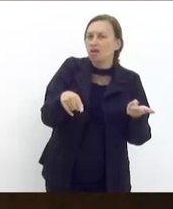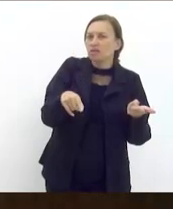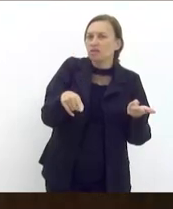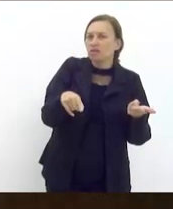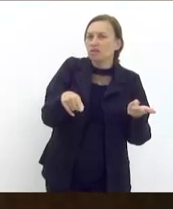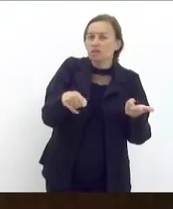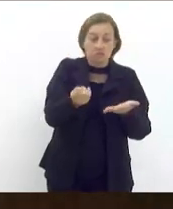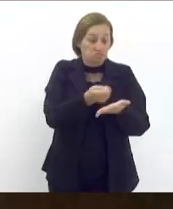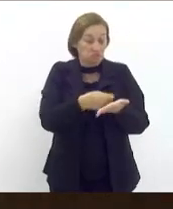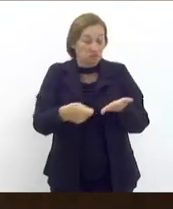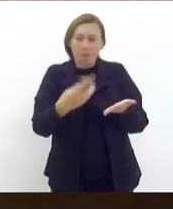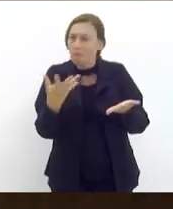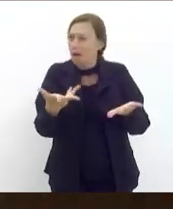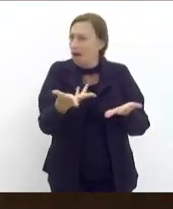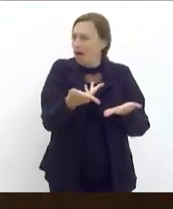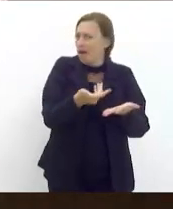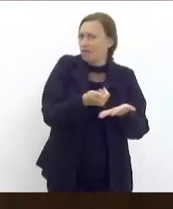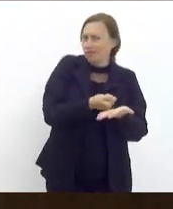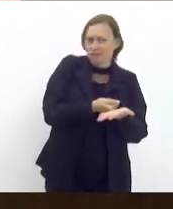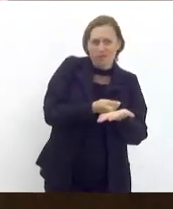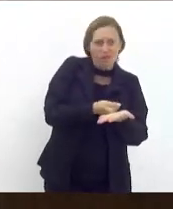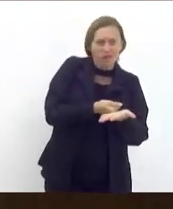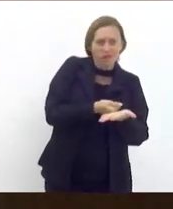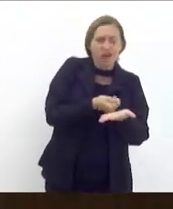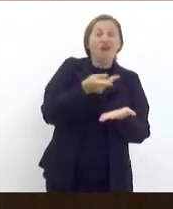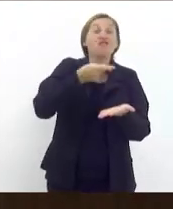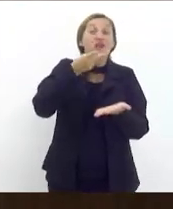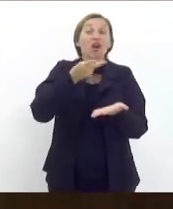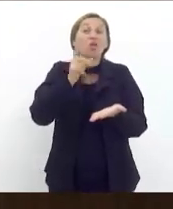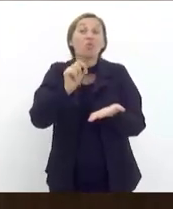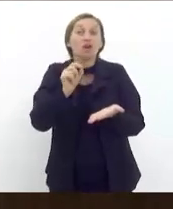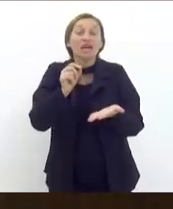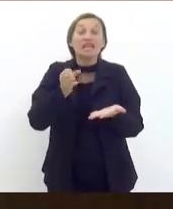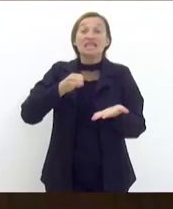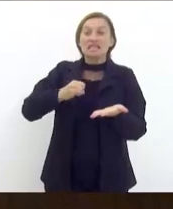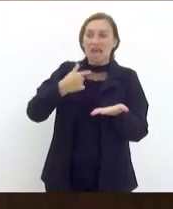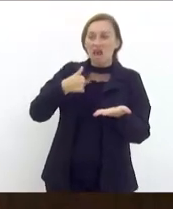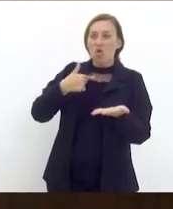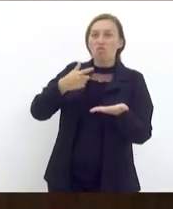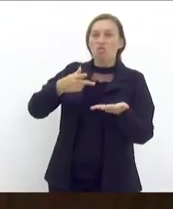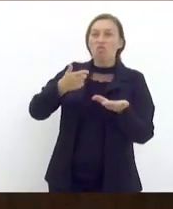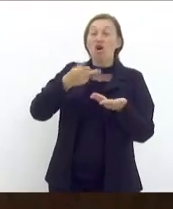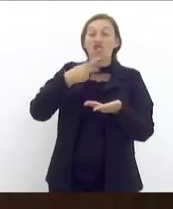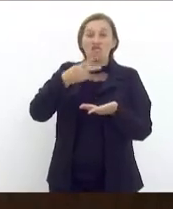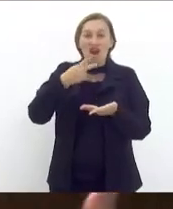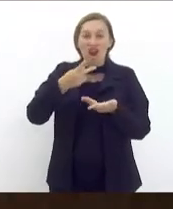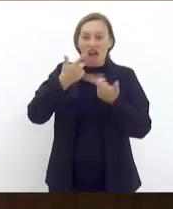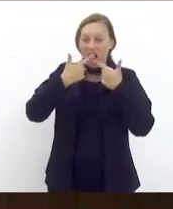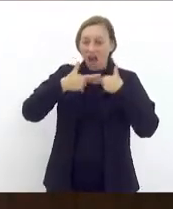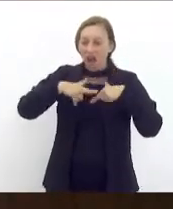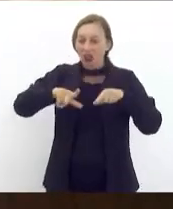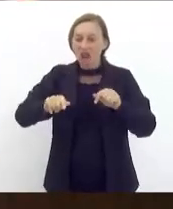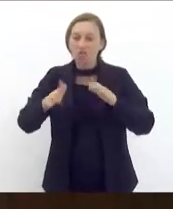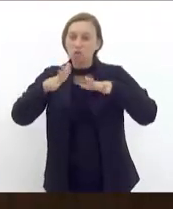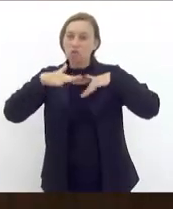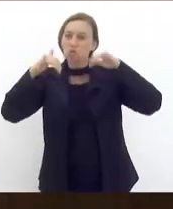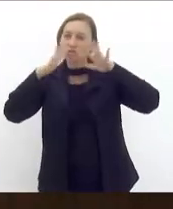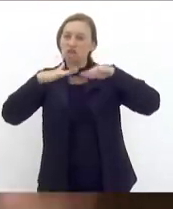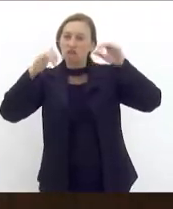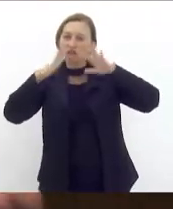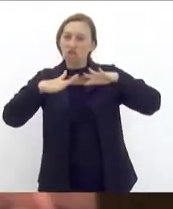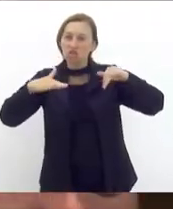escrita maravilhosa porque diz que se eu falasse a língua dos anjos, se eu fizesse todo o bem da terra,